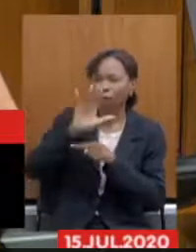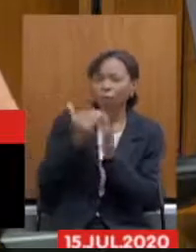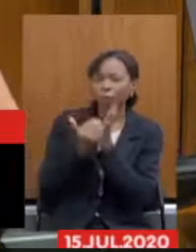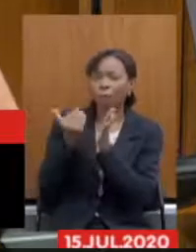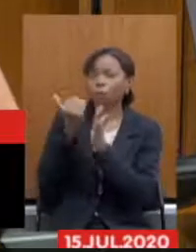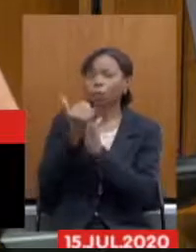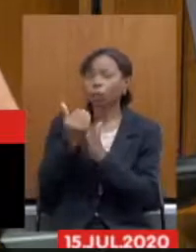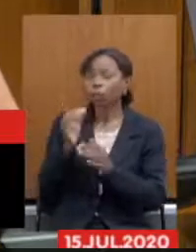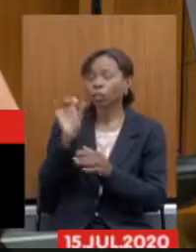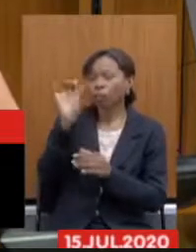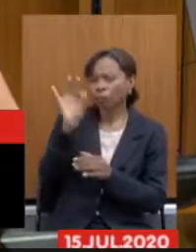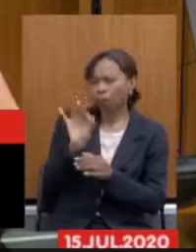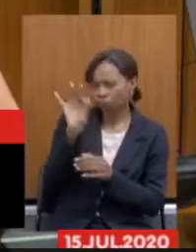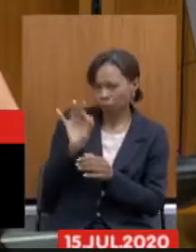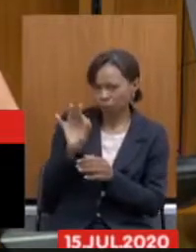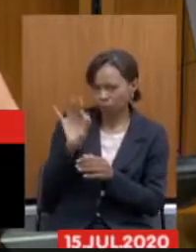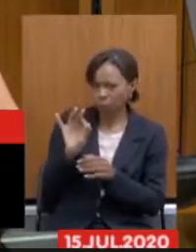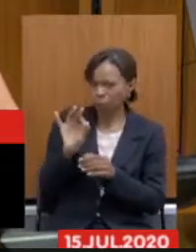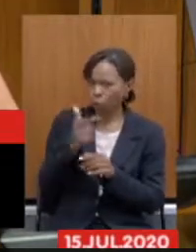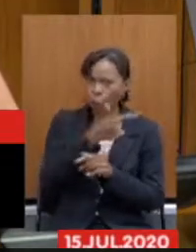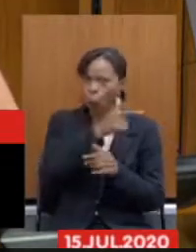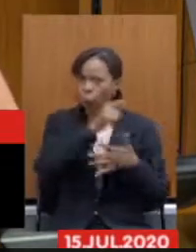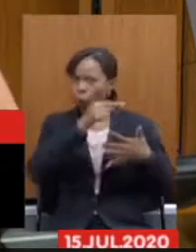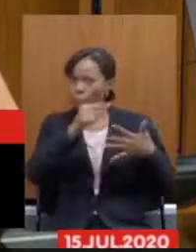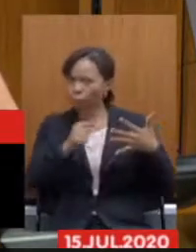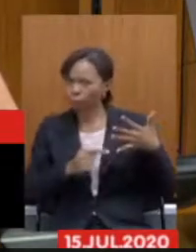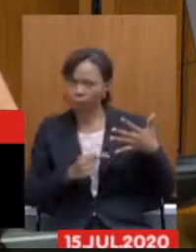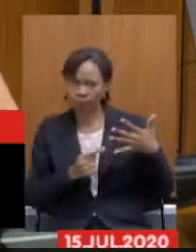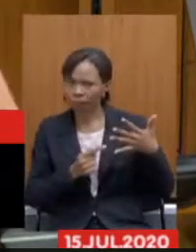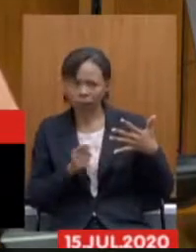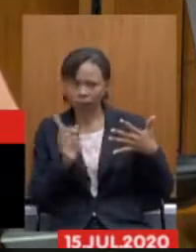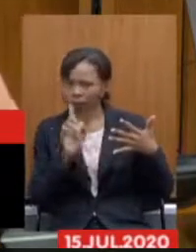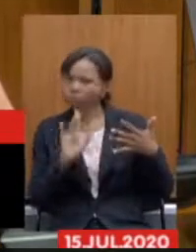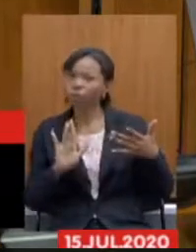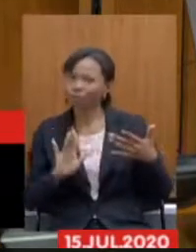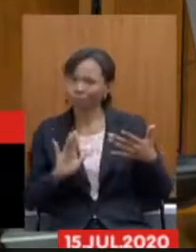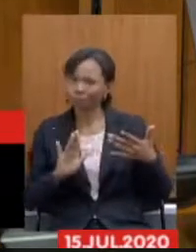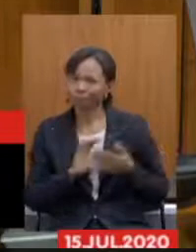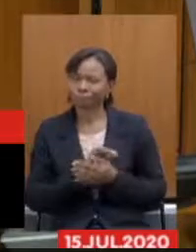tudo isso que nós vamos falar aqui posteriormente que os colegas que nos antecederam falaram